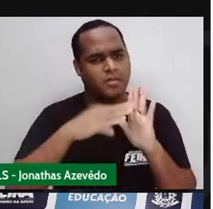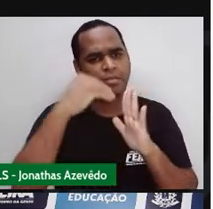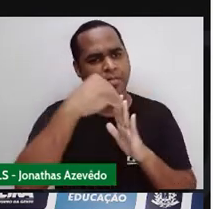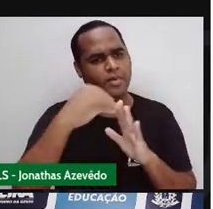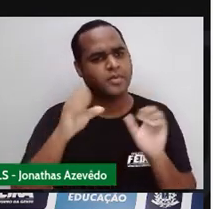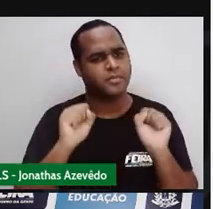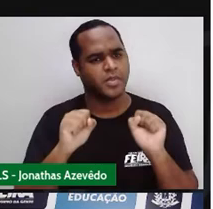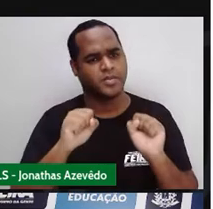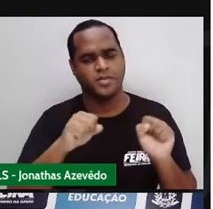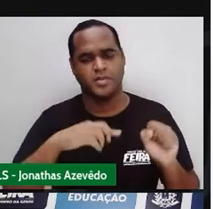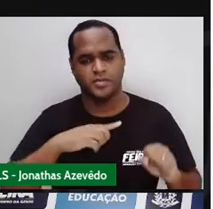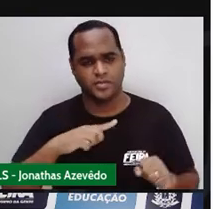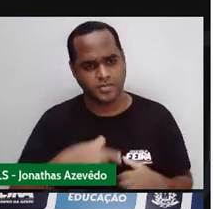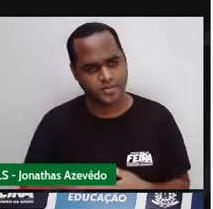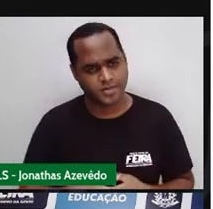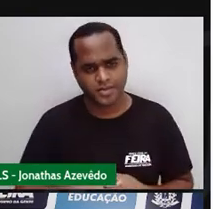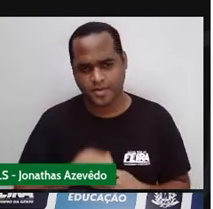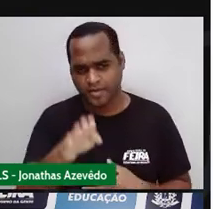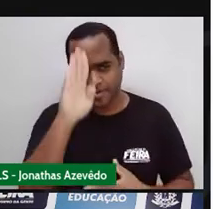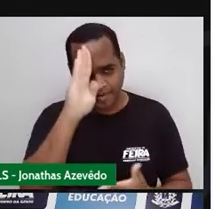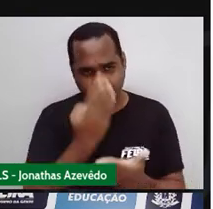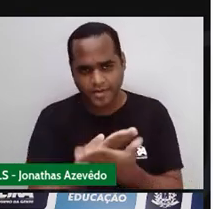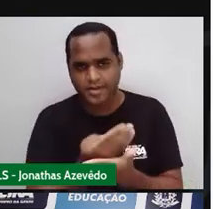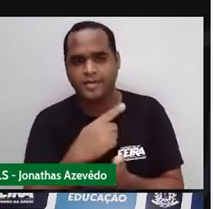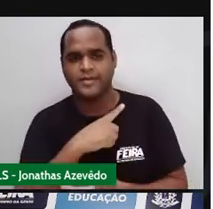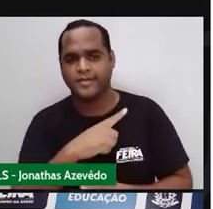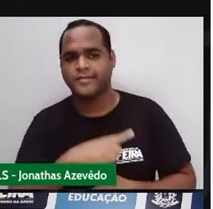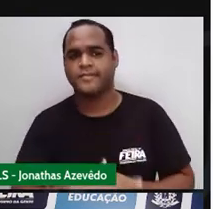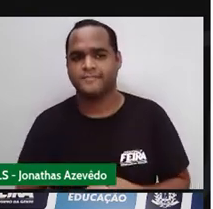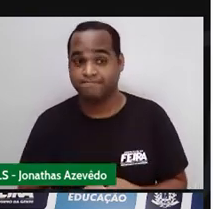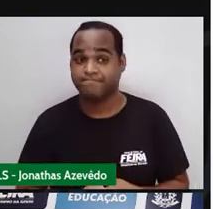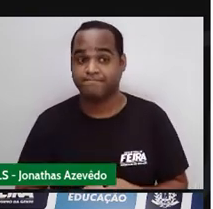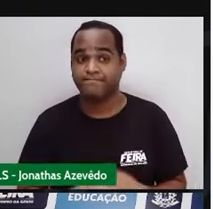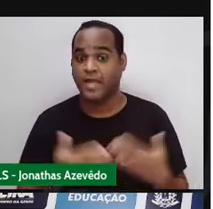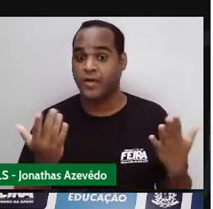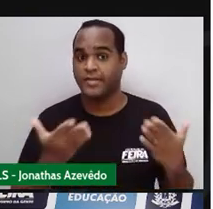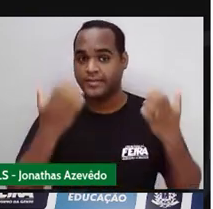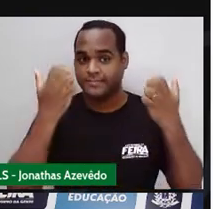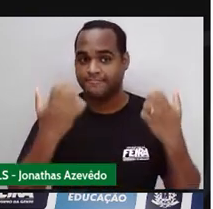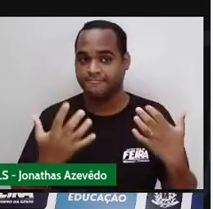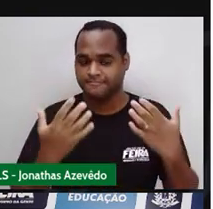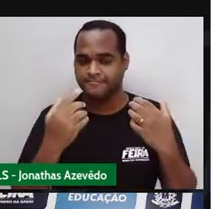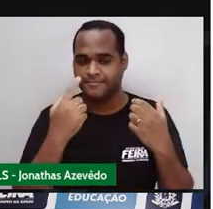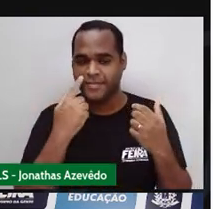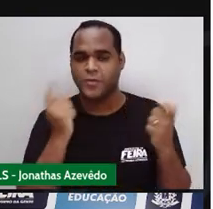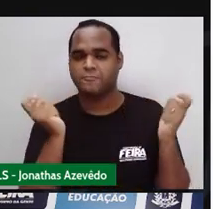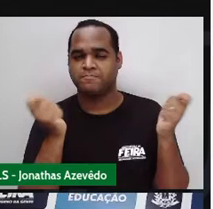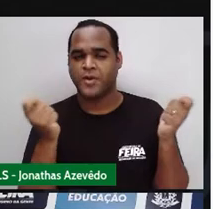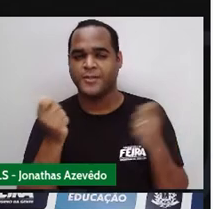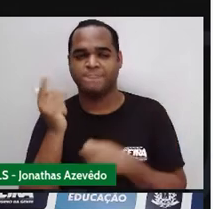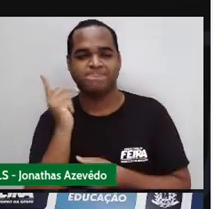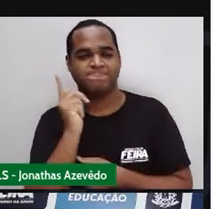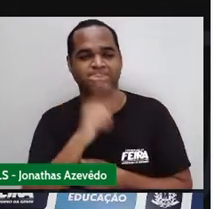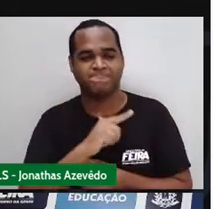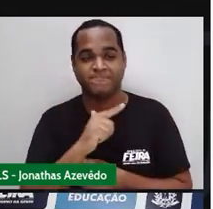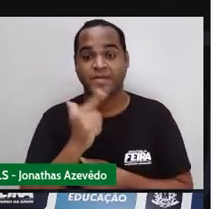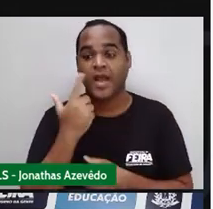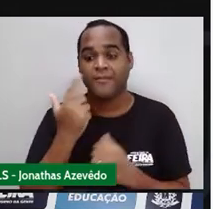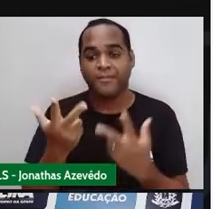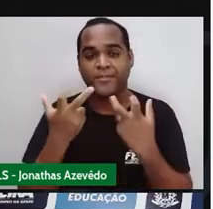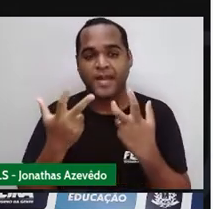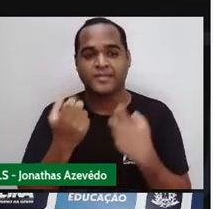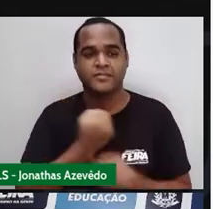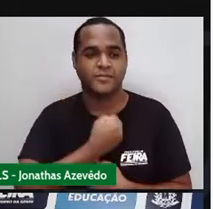Será que você acredita nisso? Eu vou dizer para você aqui agora. Eu consigo adivinhar com